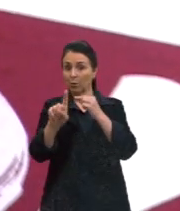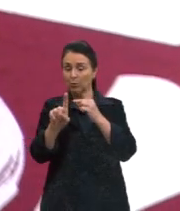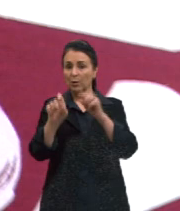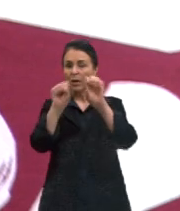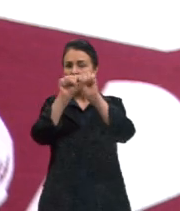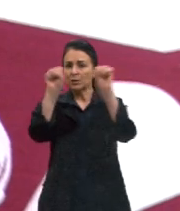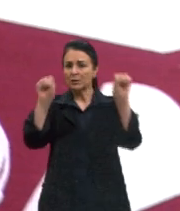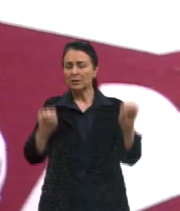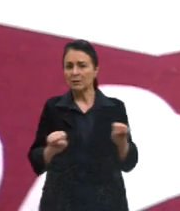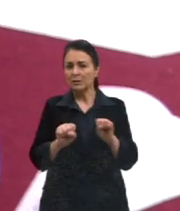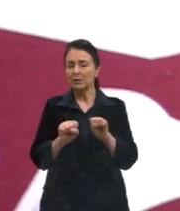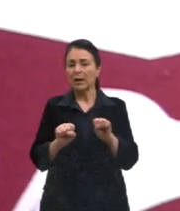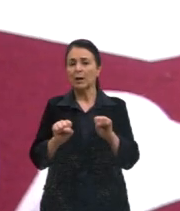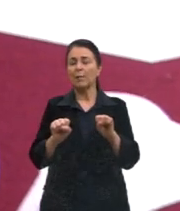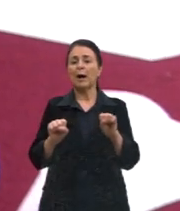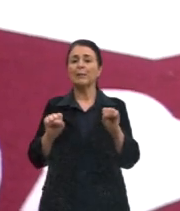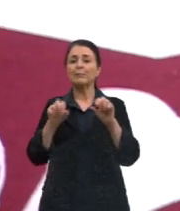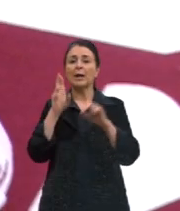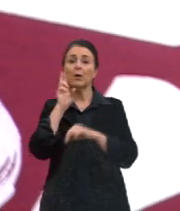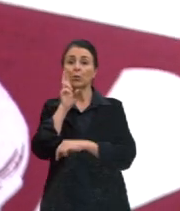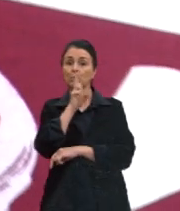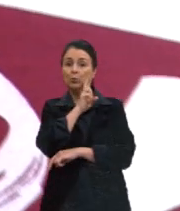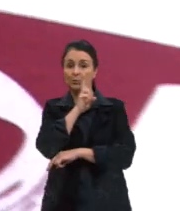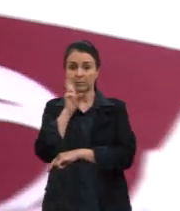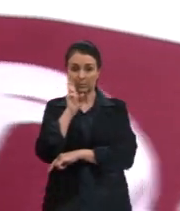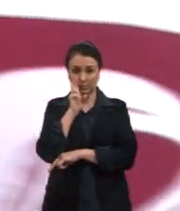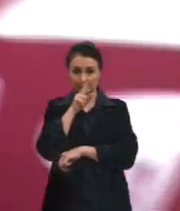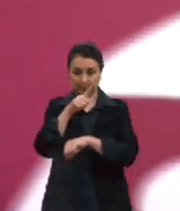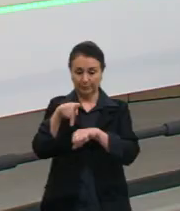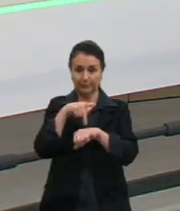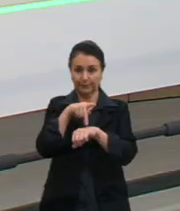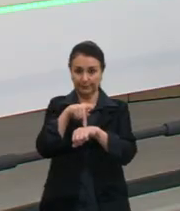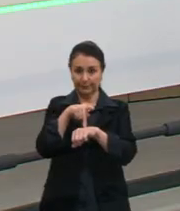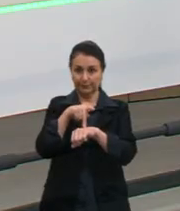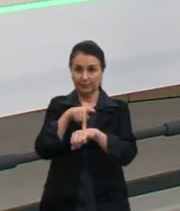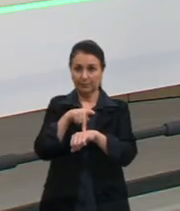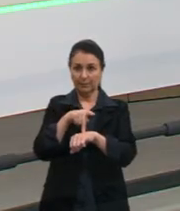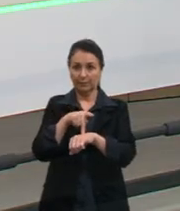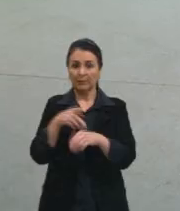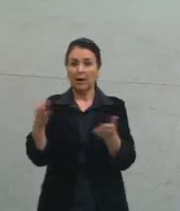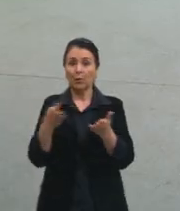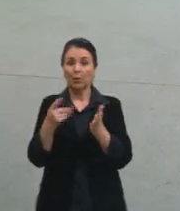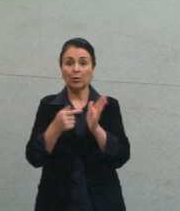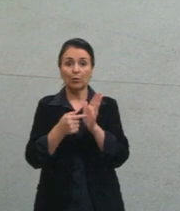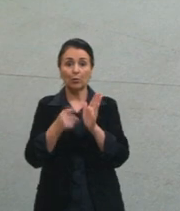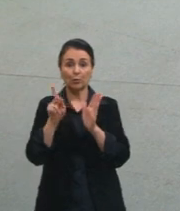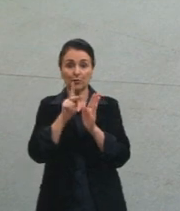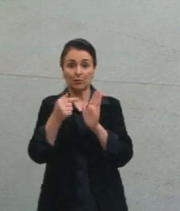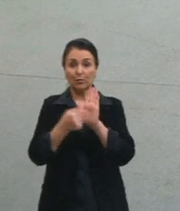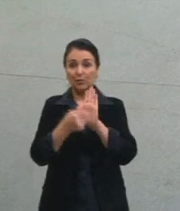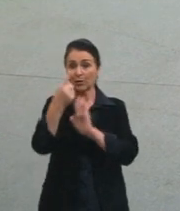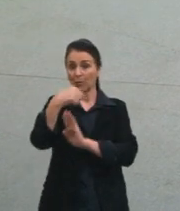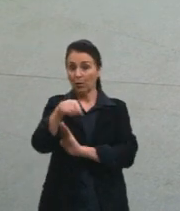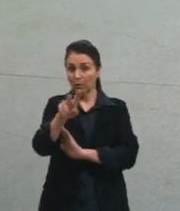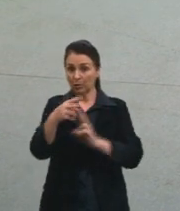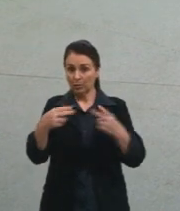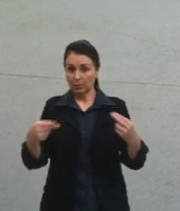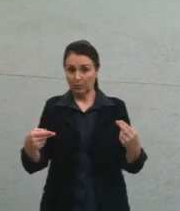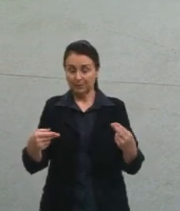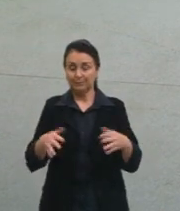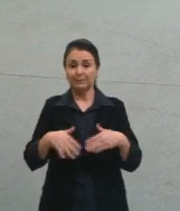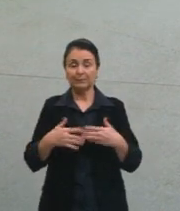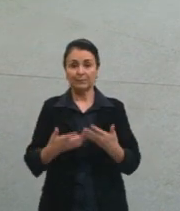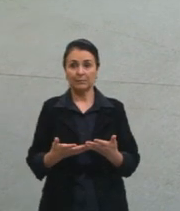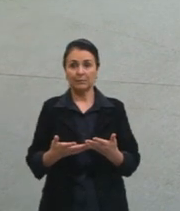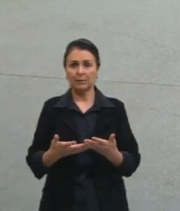russo de localização, tá, agora eu vou sair aqui, certo, meninos e meninas,